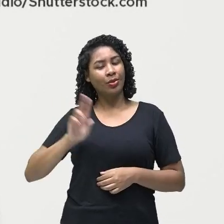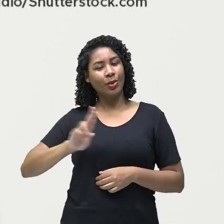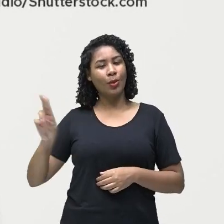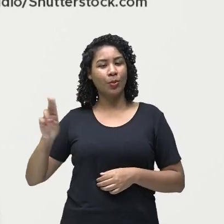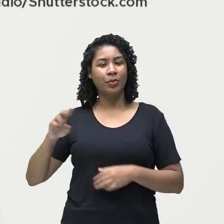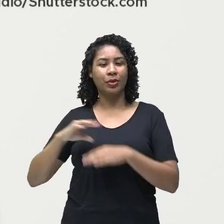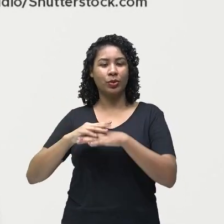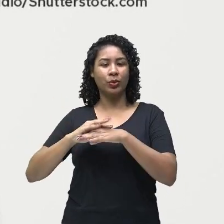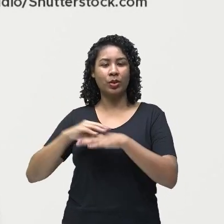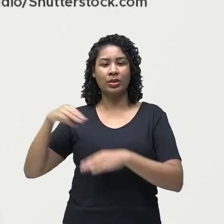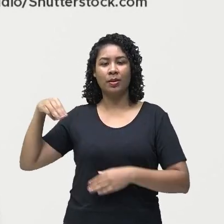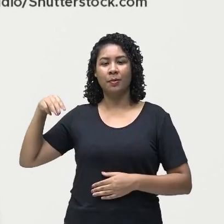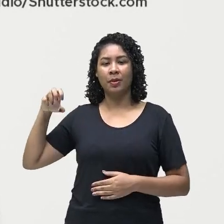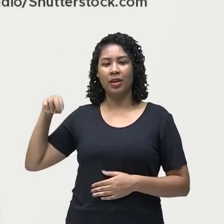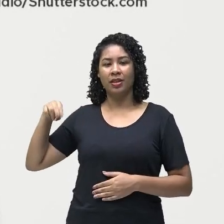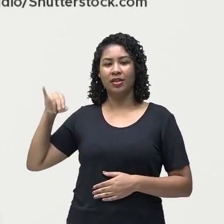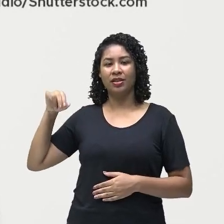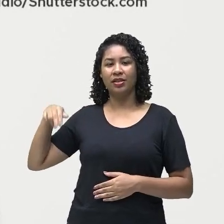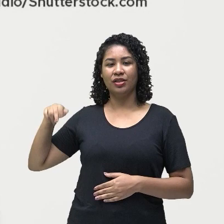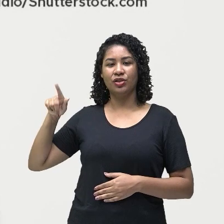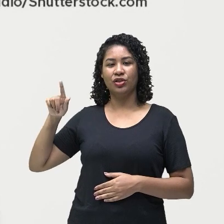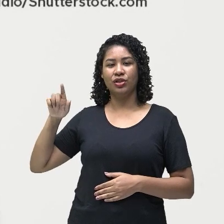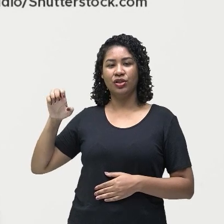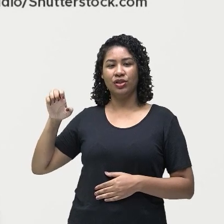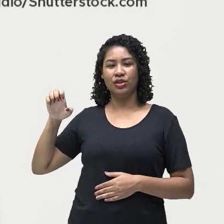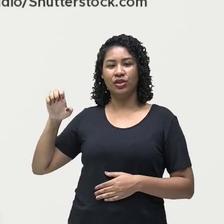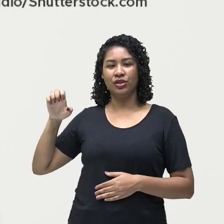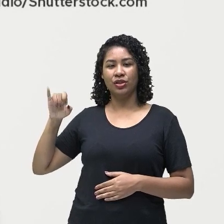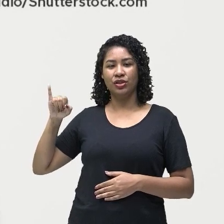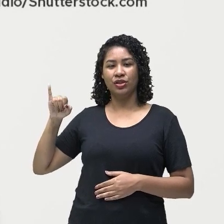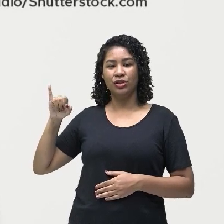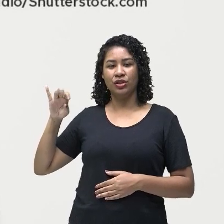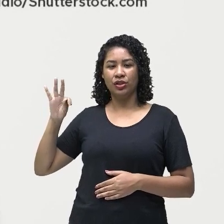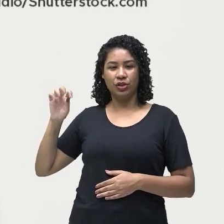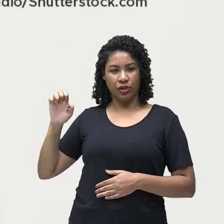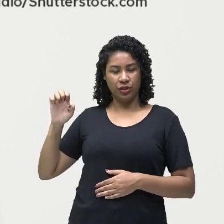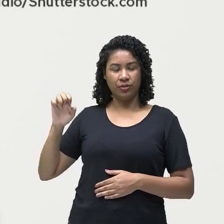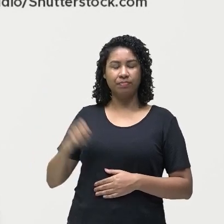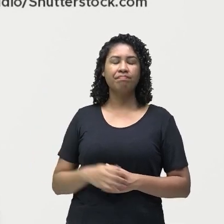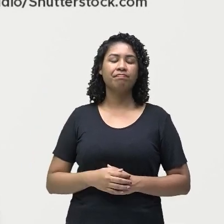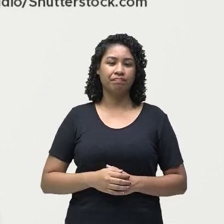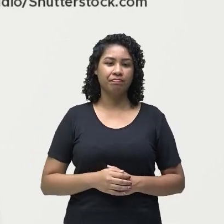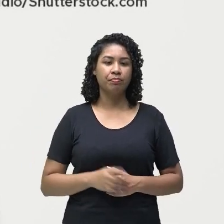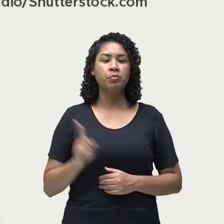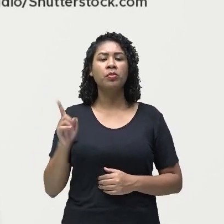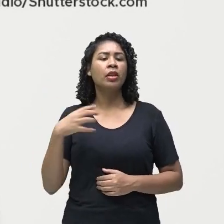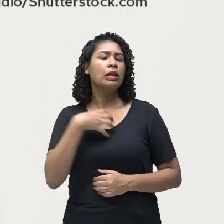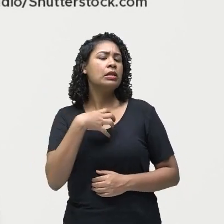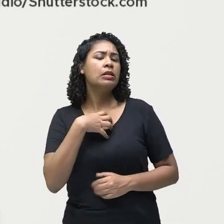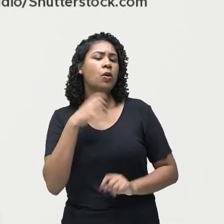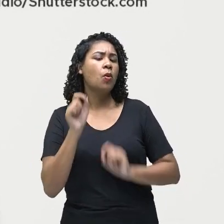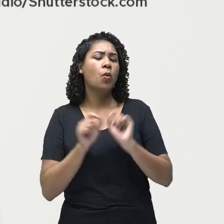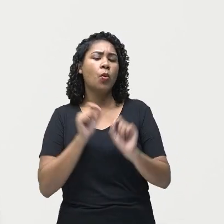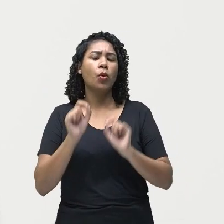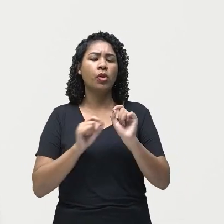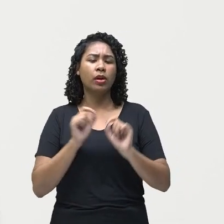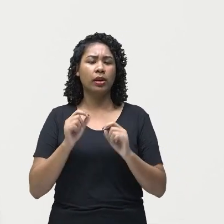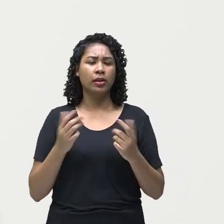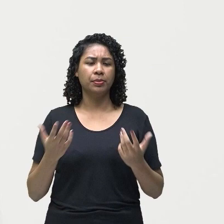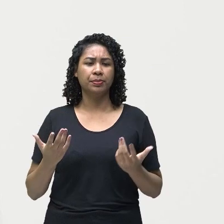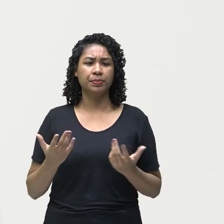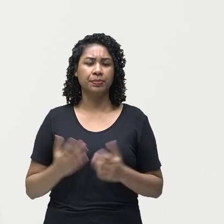meningite, porque é a inflamação dessas meninges. Olha só os sintomas da meningite que eu trouxe para